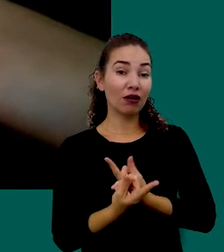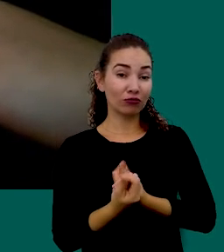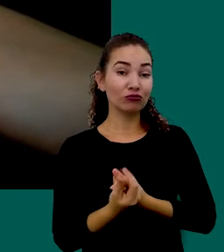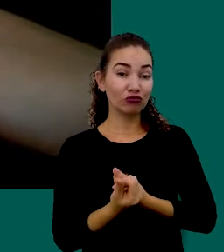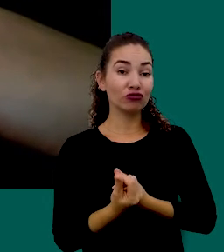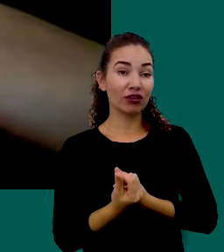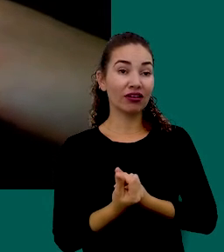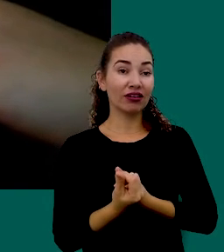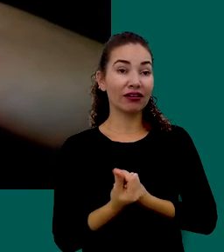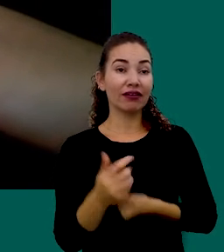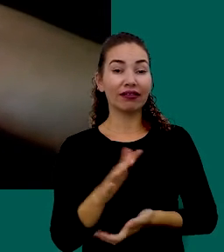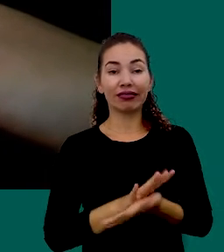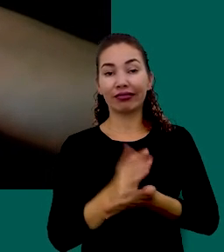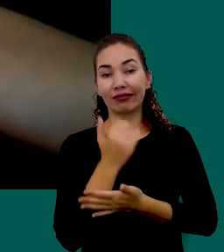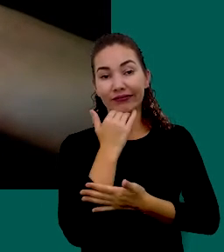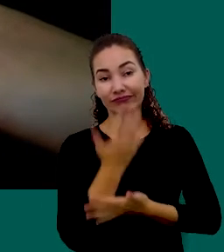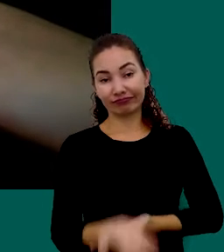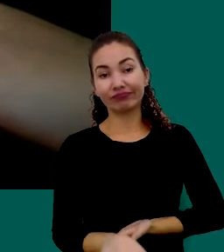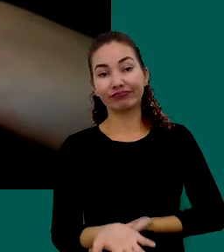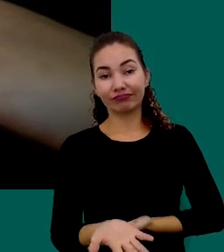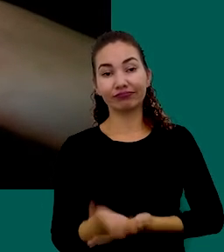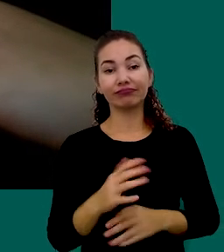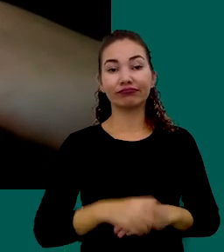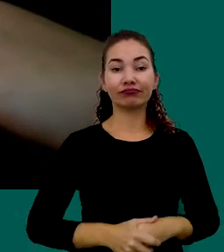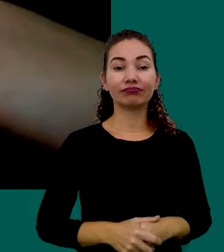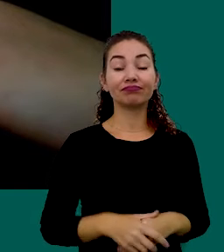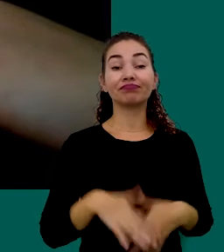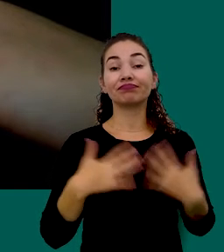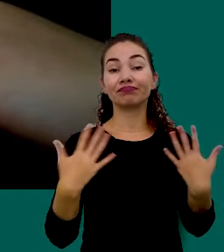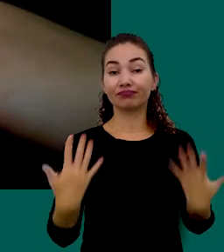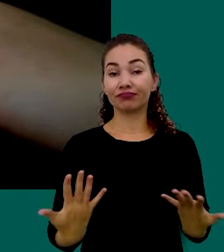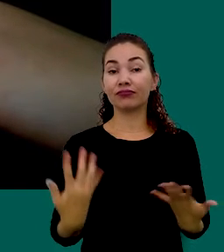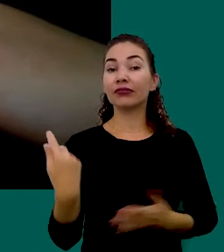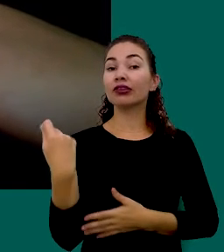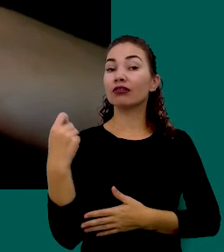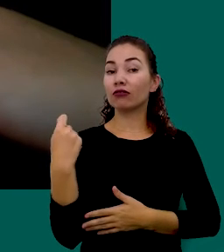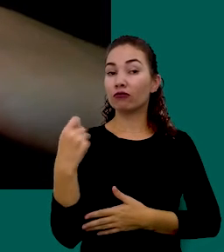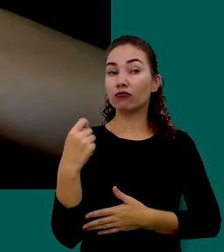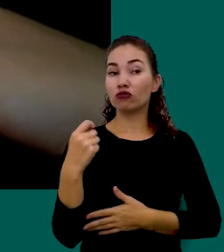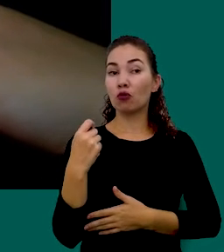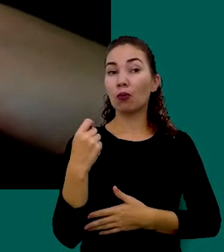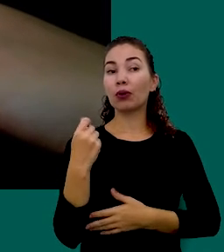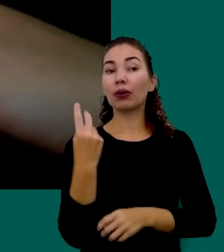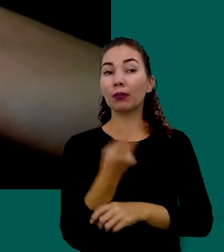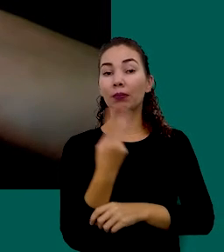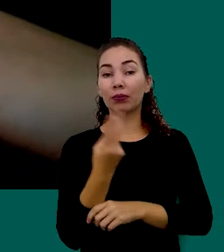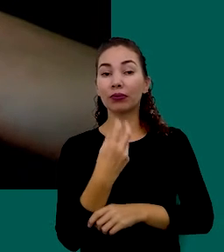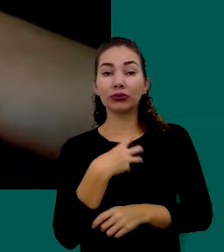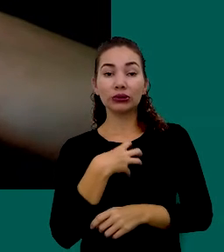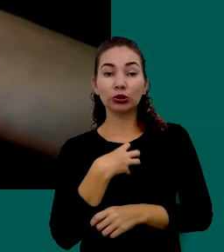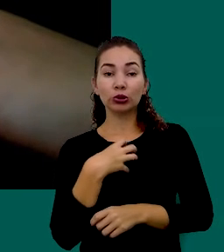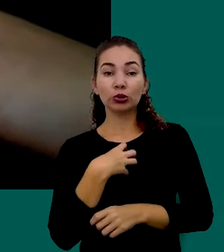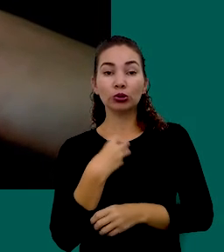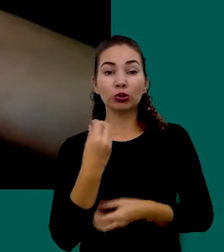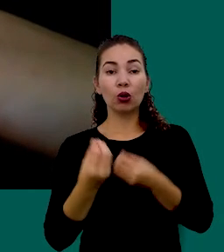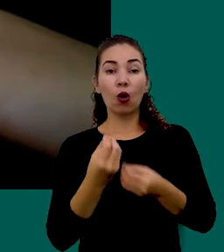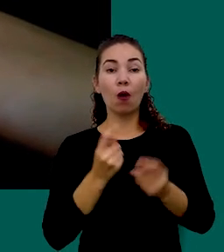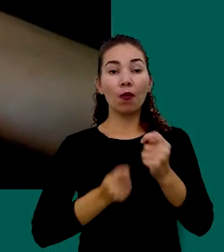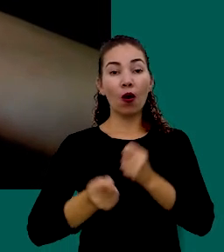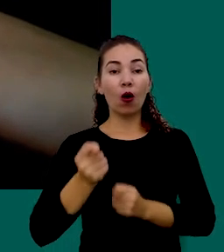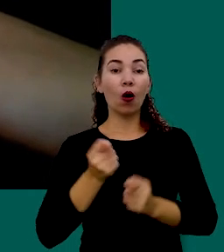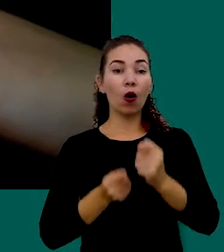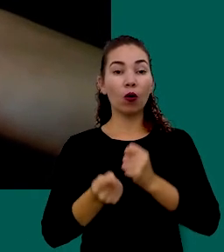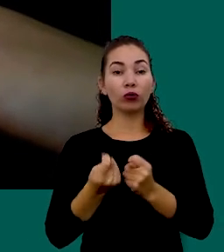dinheiro De nada Vai adiantar Então É preciso Em busca De maneiras Para controlar